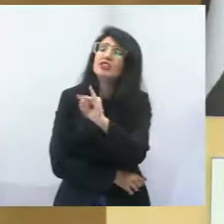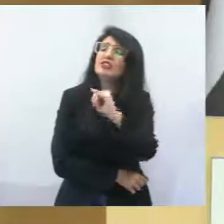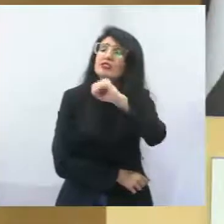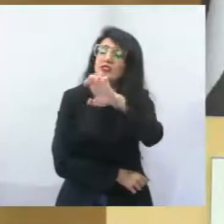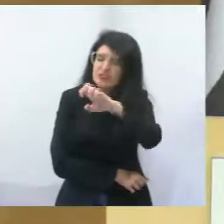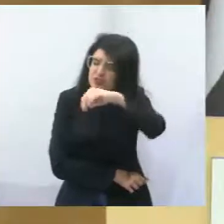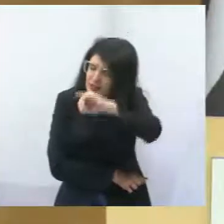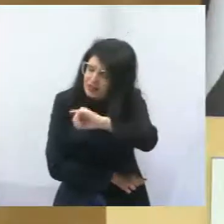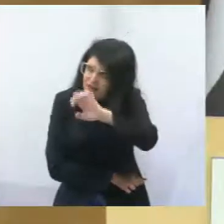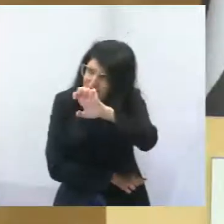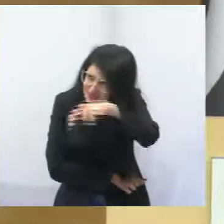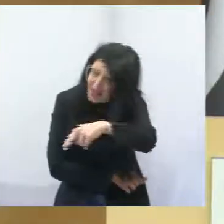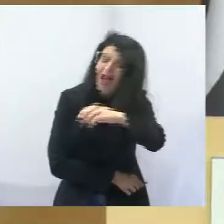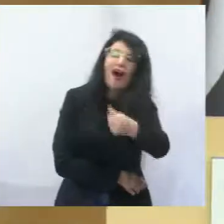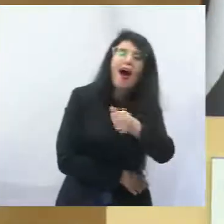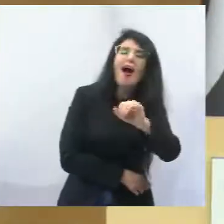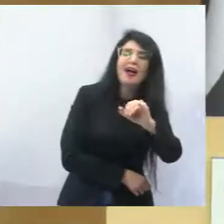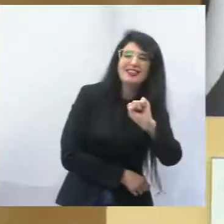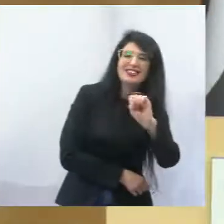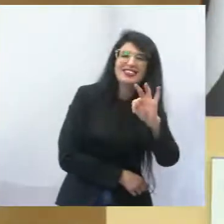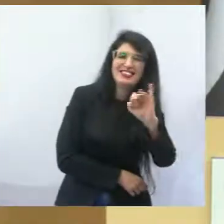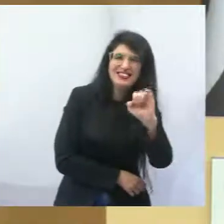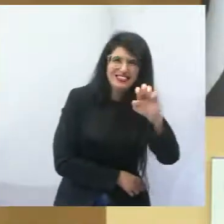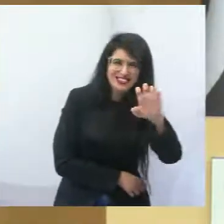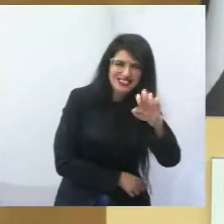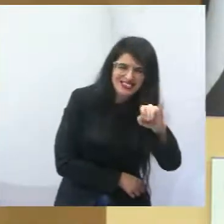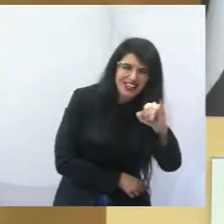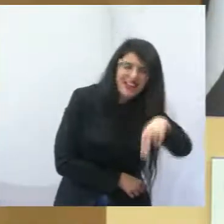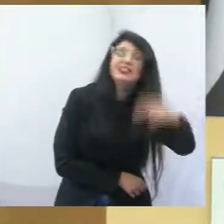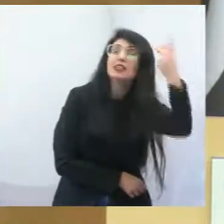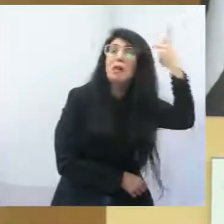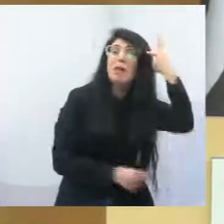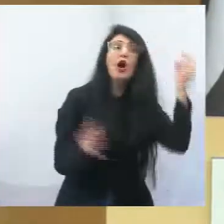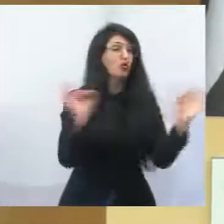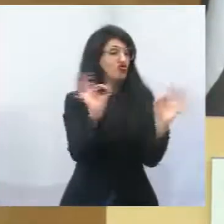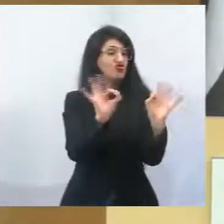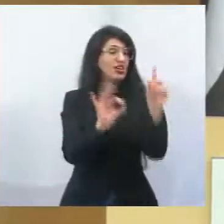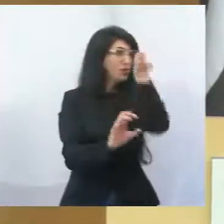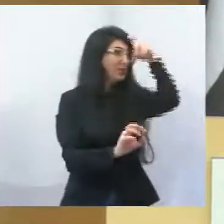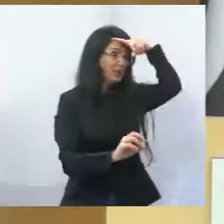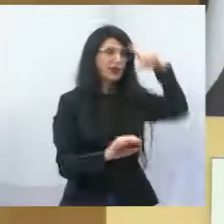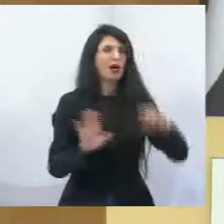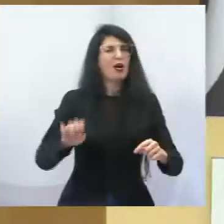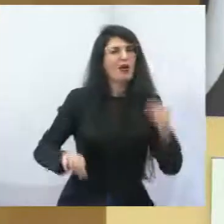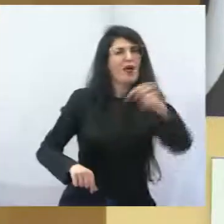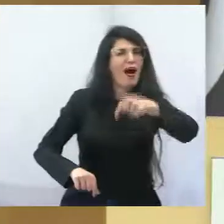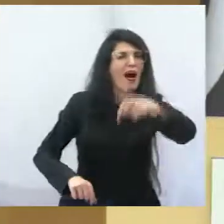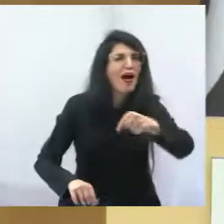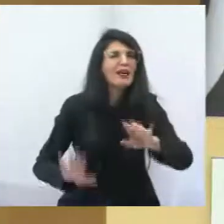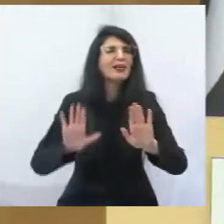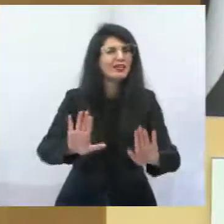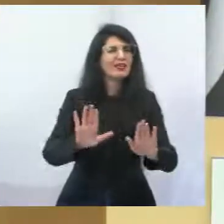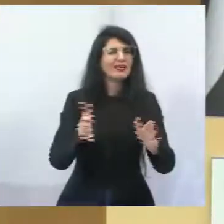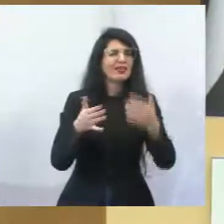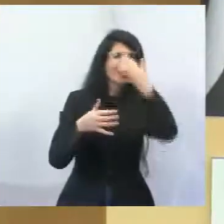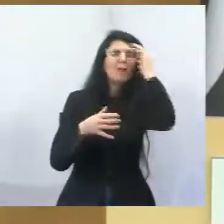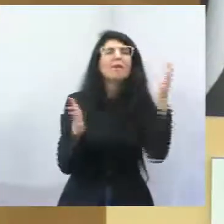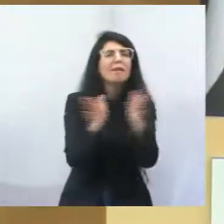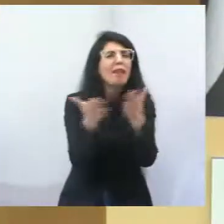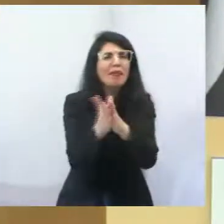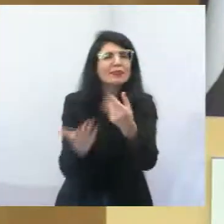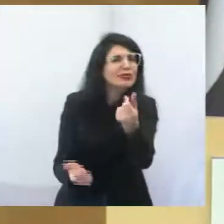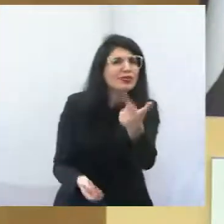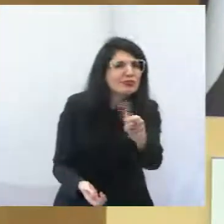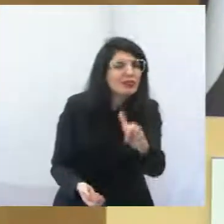ponta. E quando a população, sobretudo aquela mais desfavorável, e aqui não estou dizendo da nossa cidade, mas